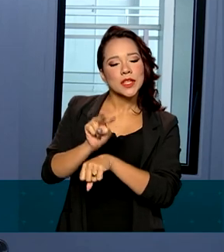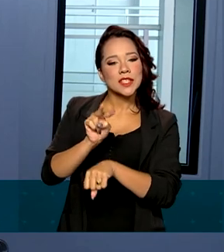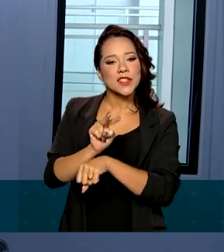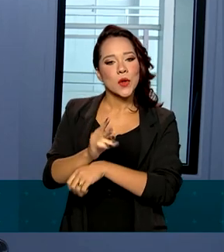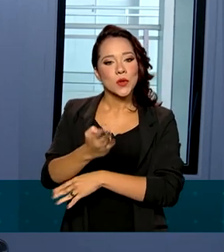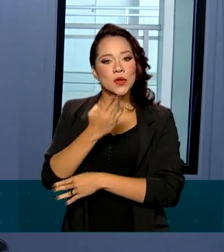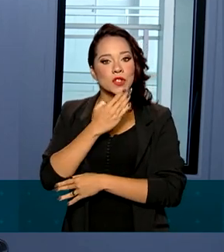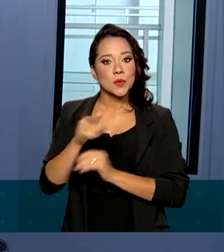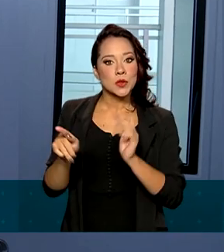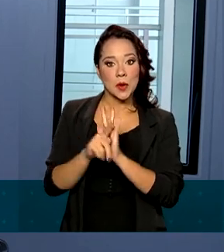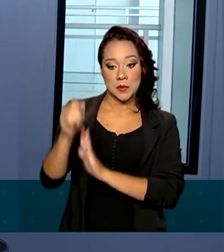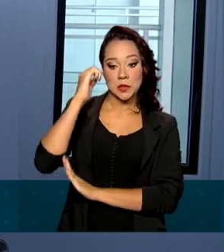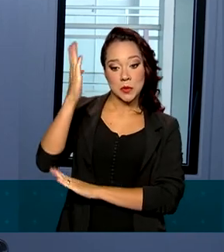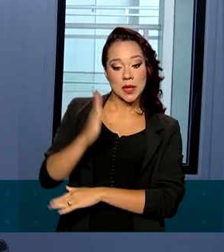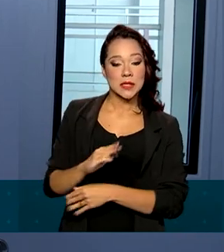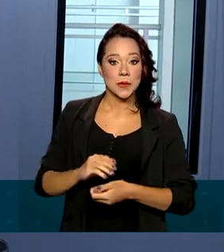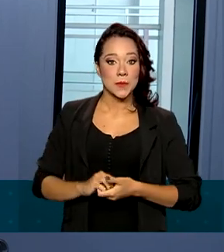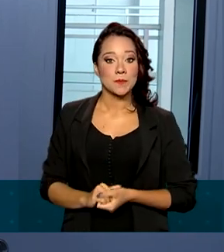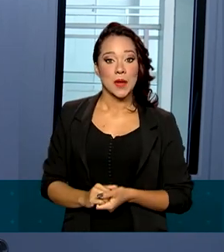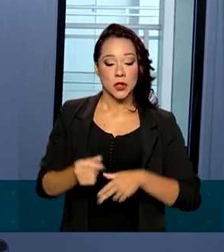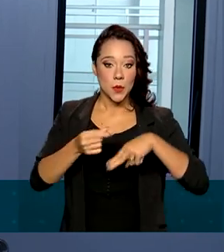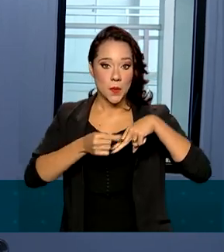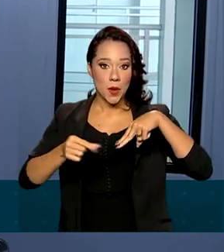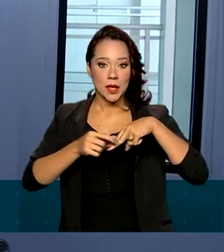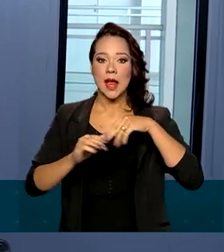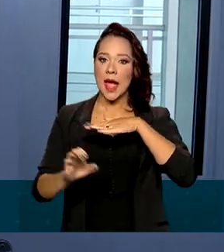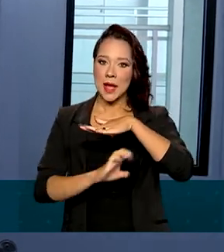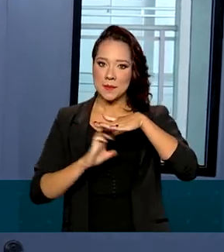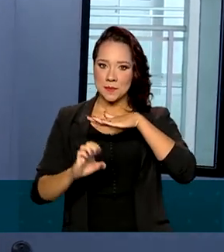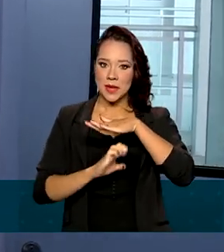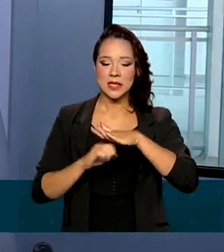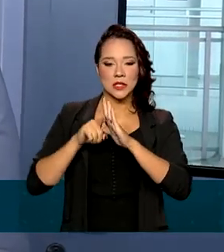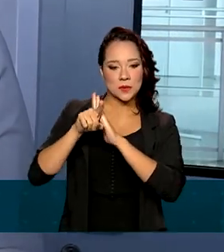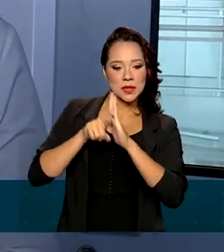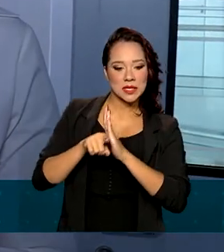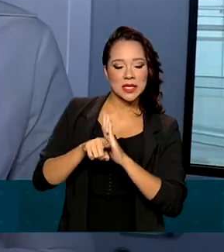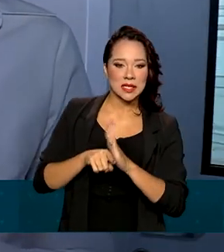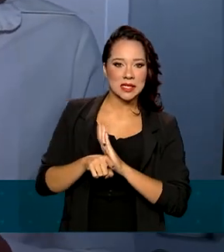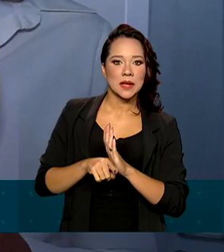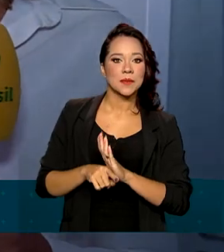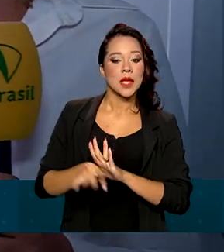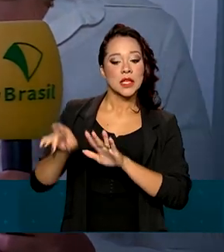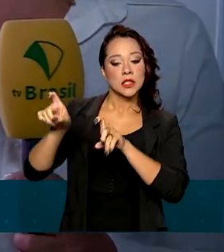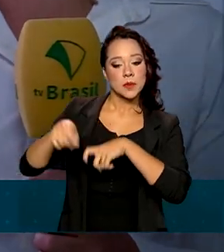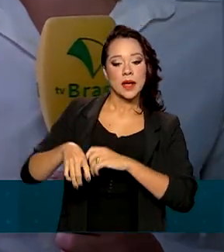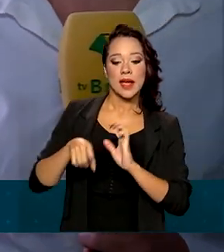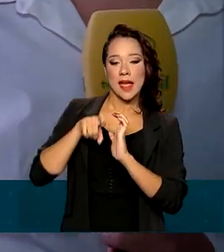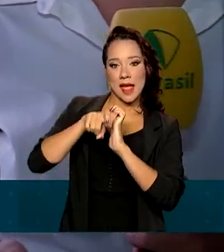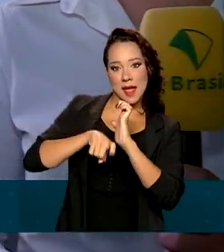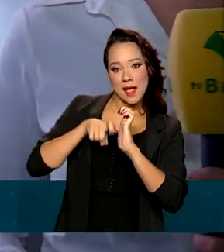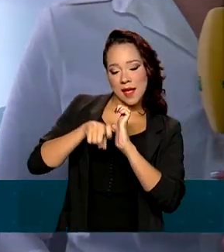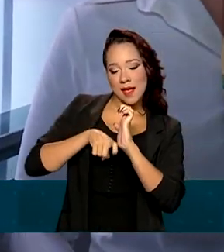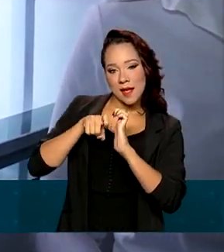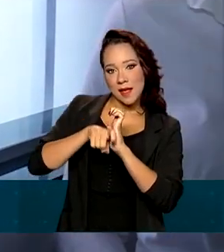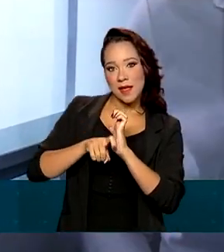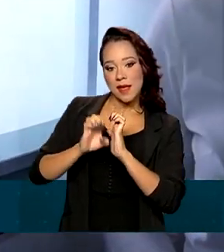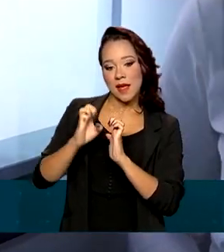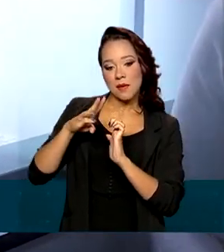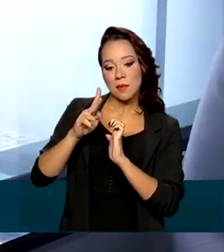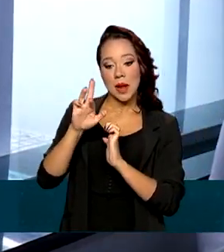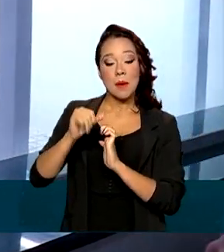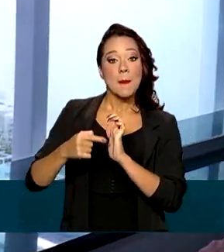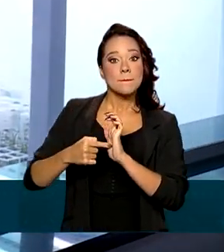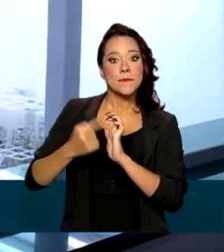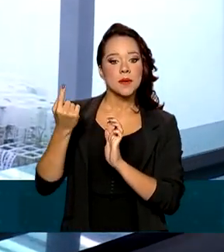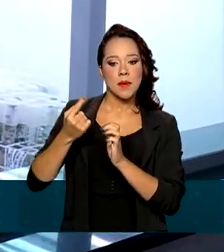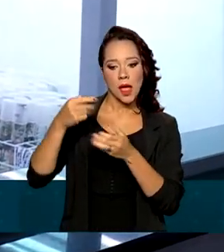as espécies brasileiras de baunilha. A empresa brasileira de pesquisa agropecuária, a Embrapa, montou o primeiro